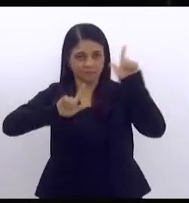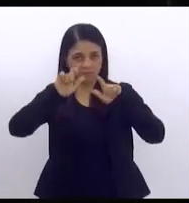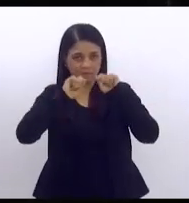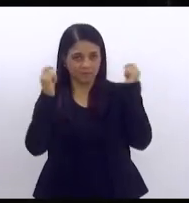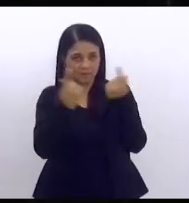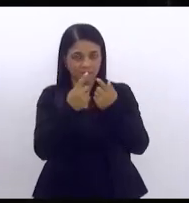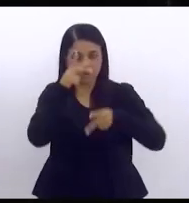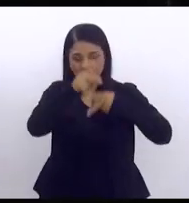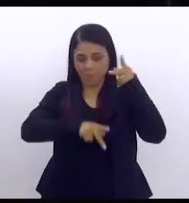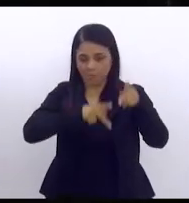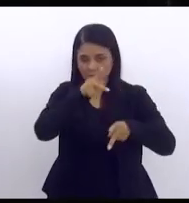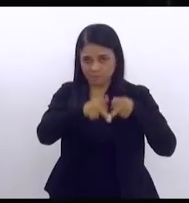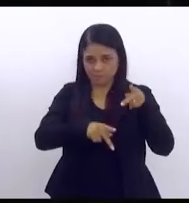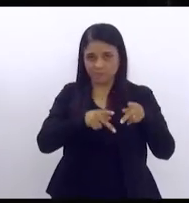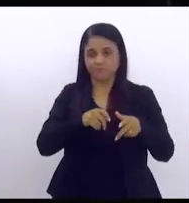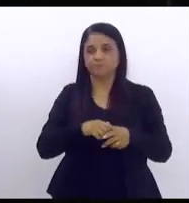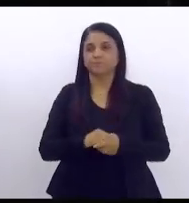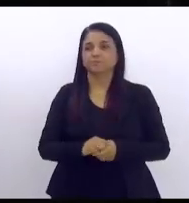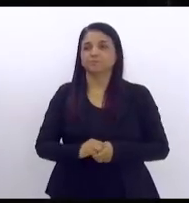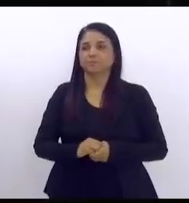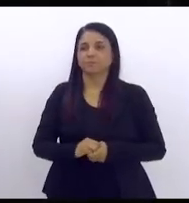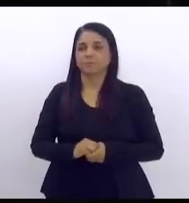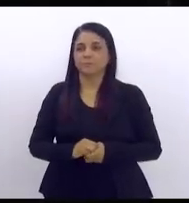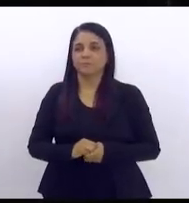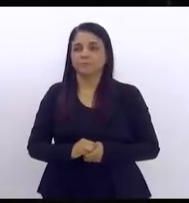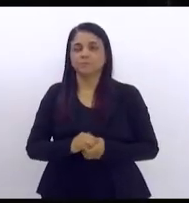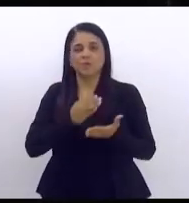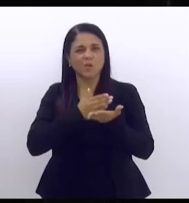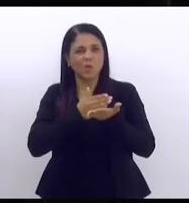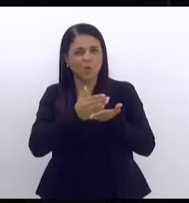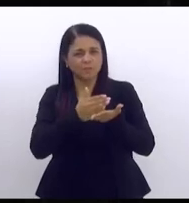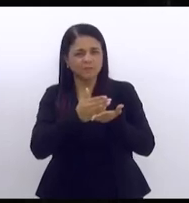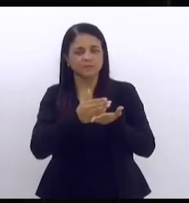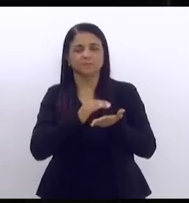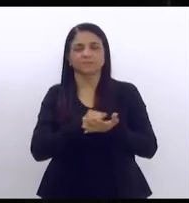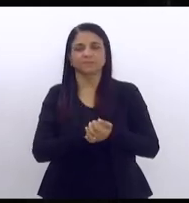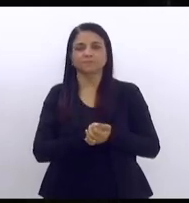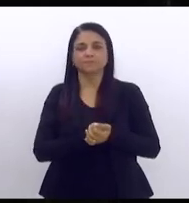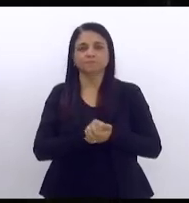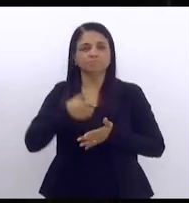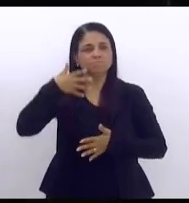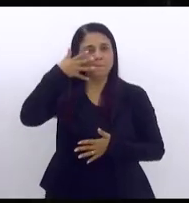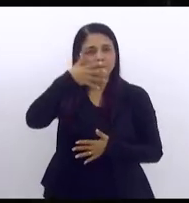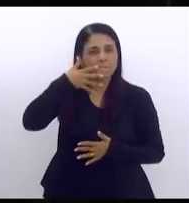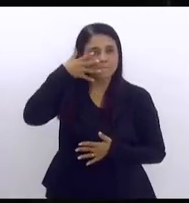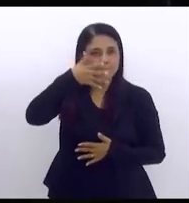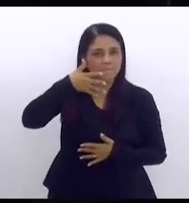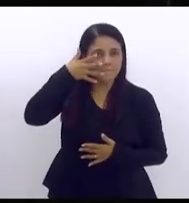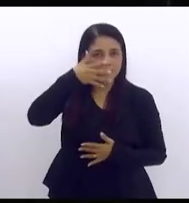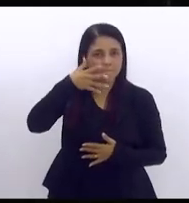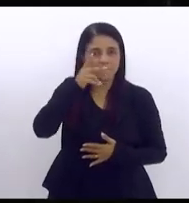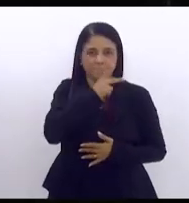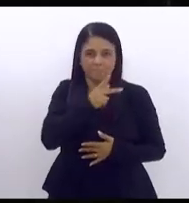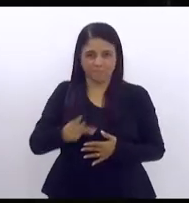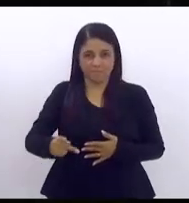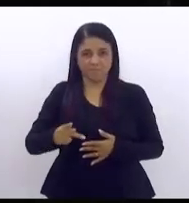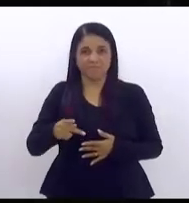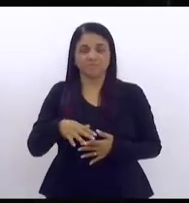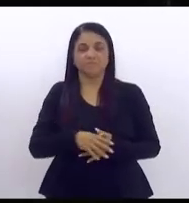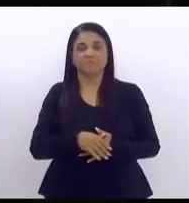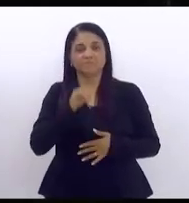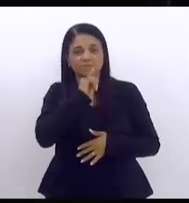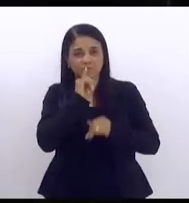Eu, primeiro, quero iniciar a minha fala, presidente, dizendo